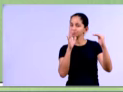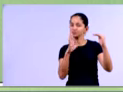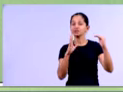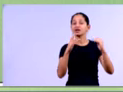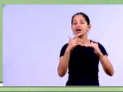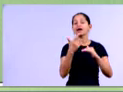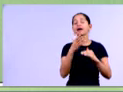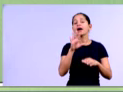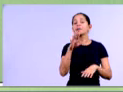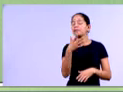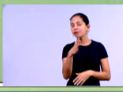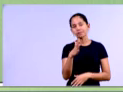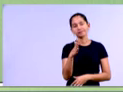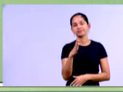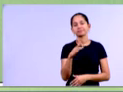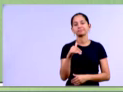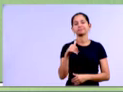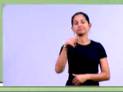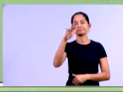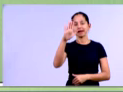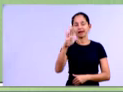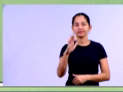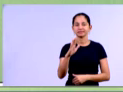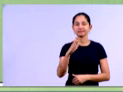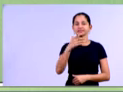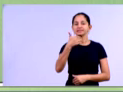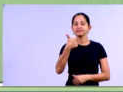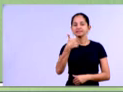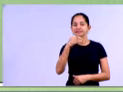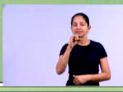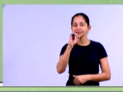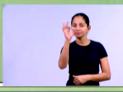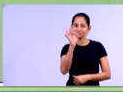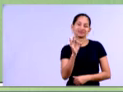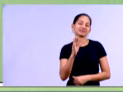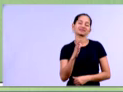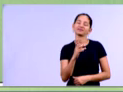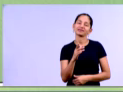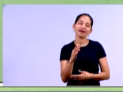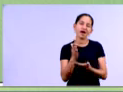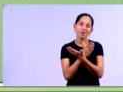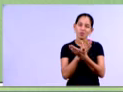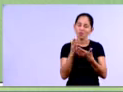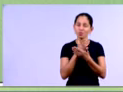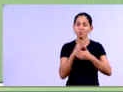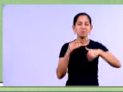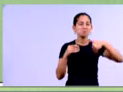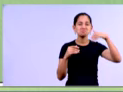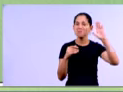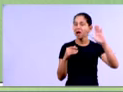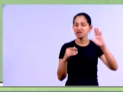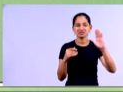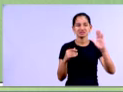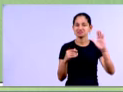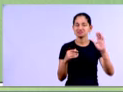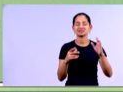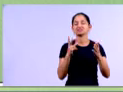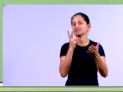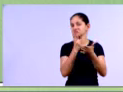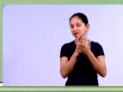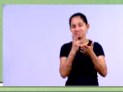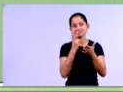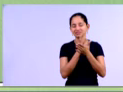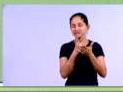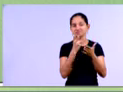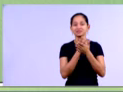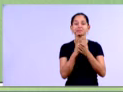As deduções aqui, 350 mil, representam 7,26% da receita líquida. A receita líquida, com certeza, 100%, né? Ela que vai